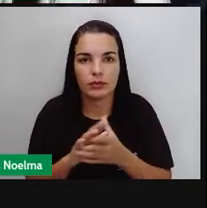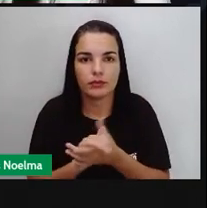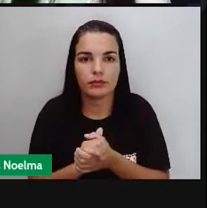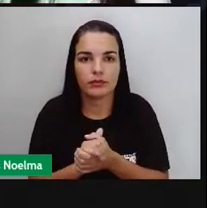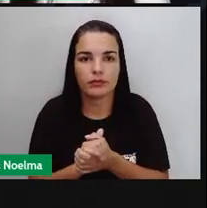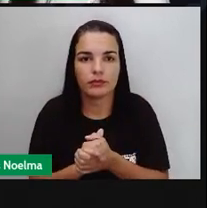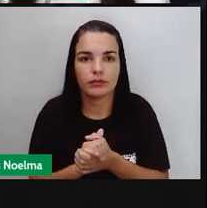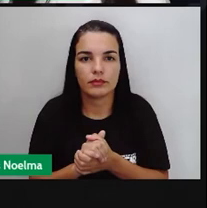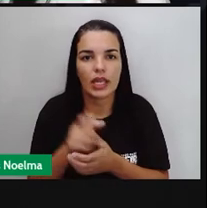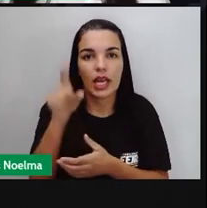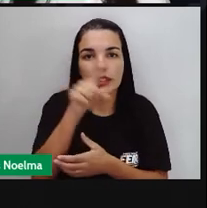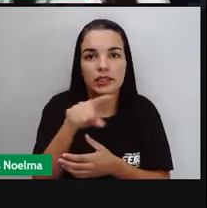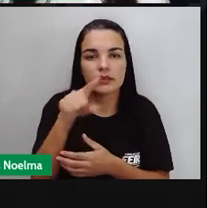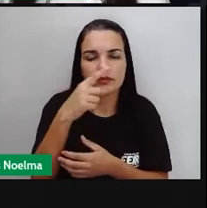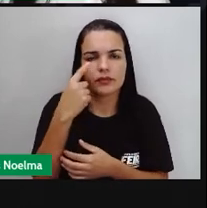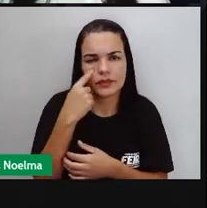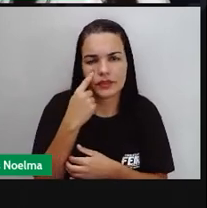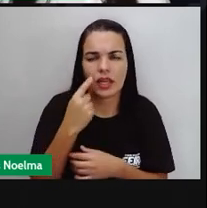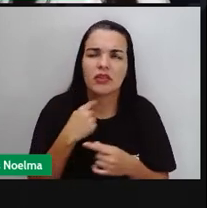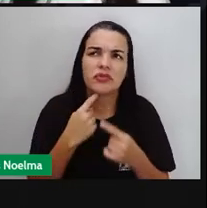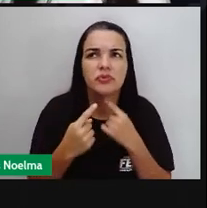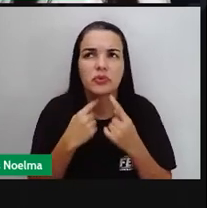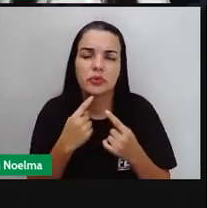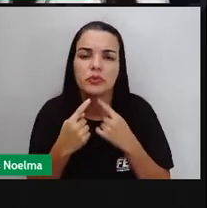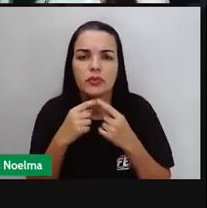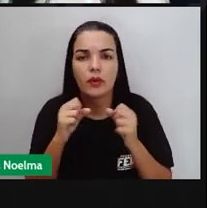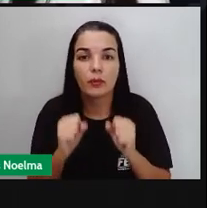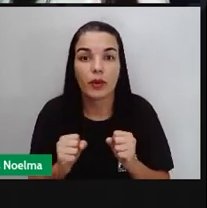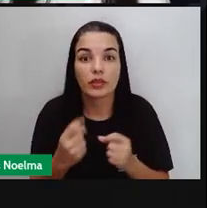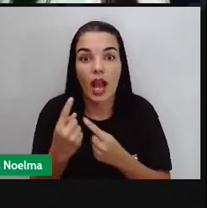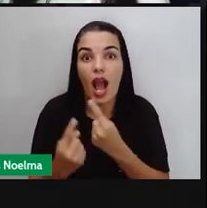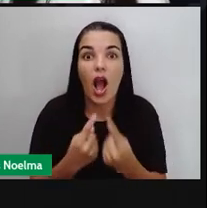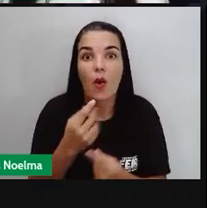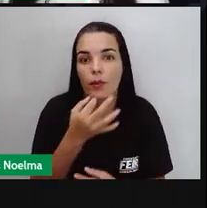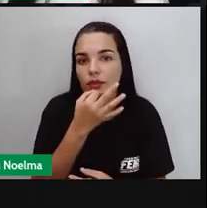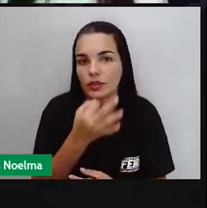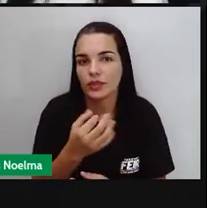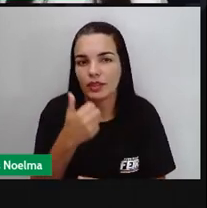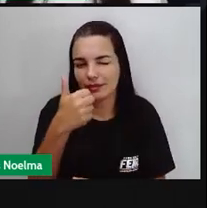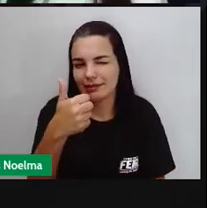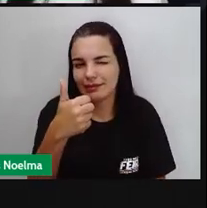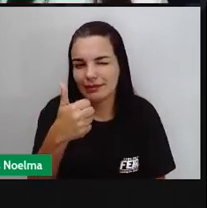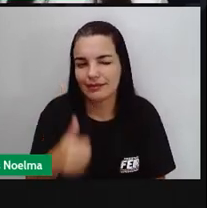Se você sentiu dificuldades. Veja agora algumas dicas.